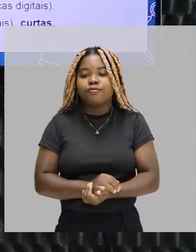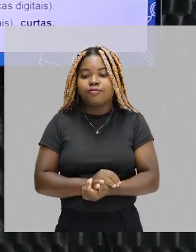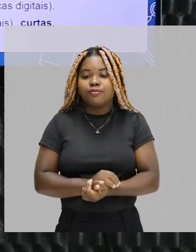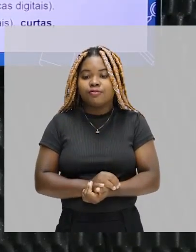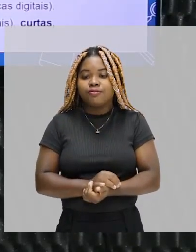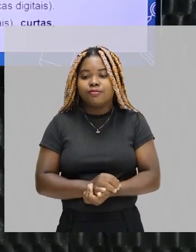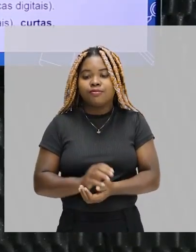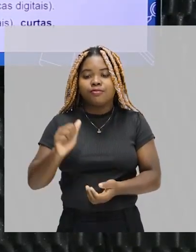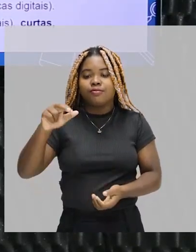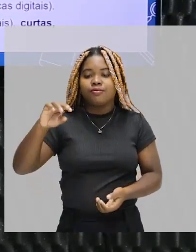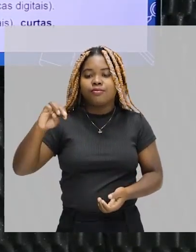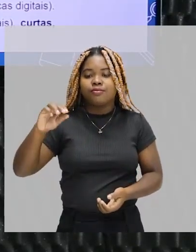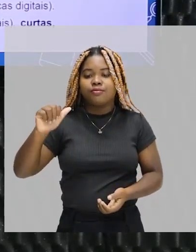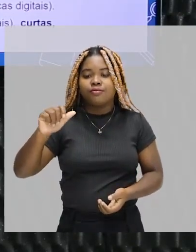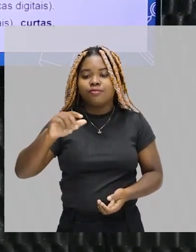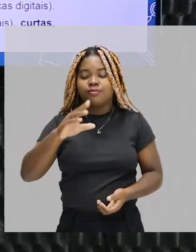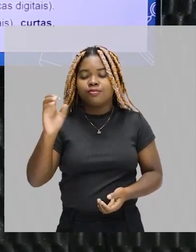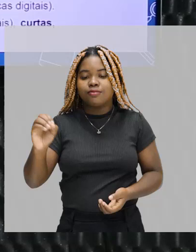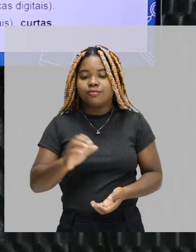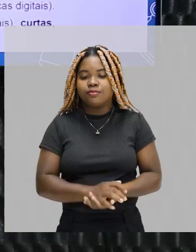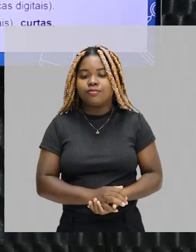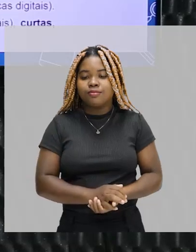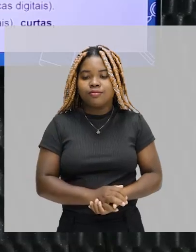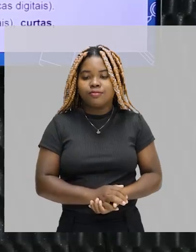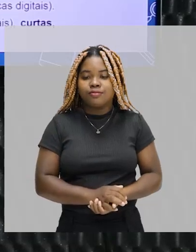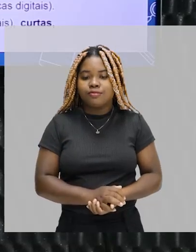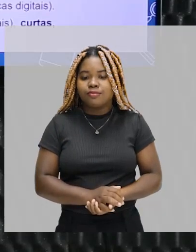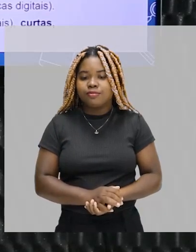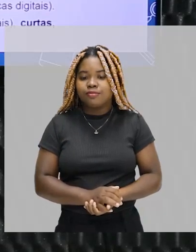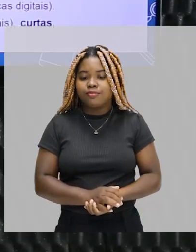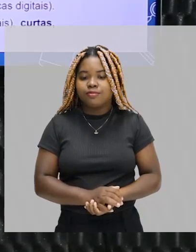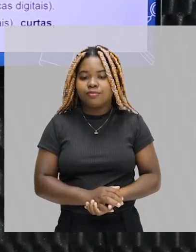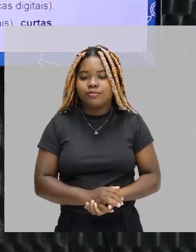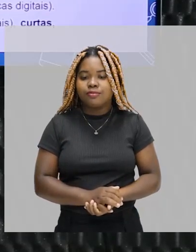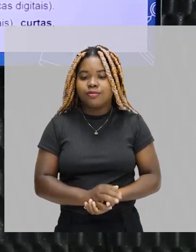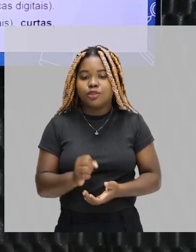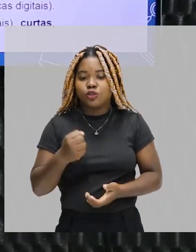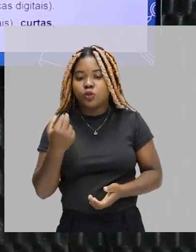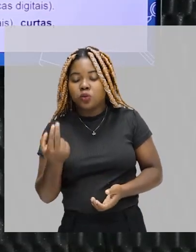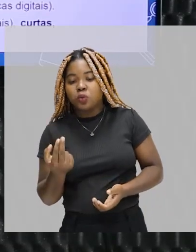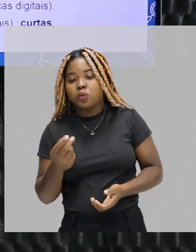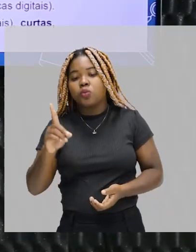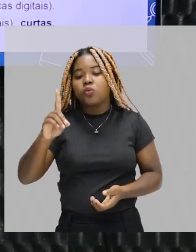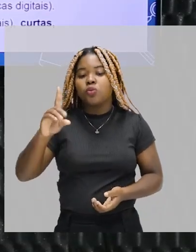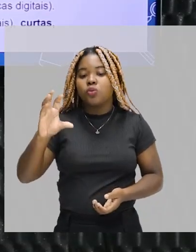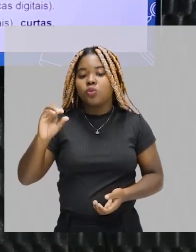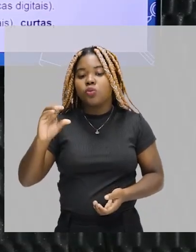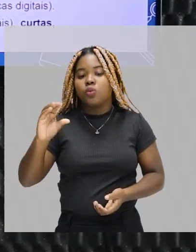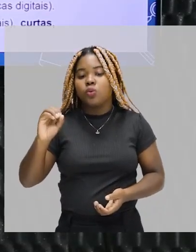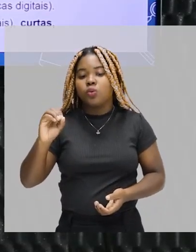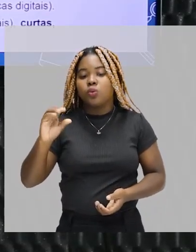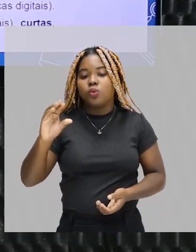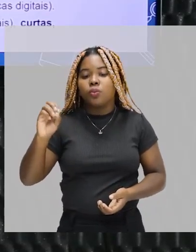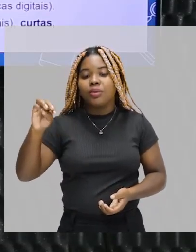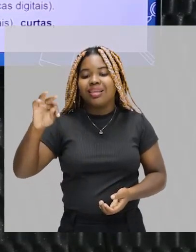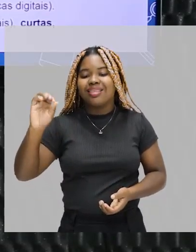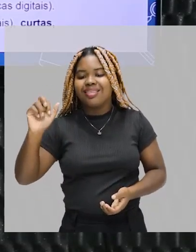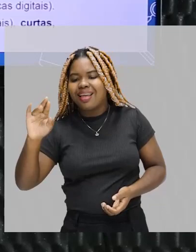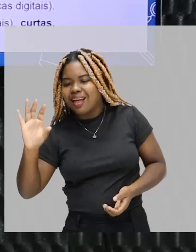animações, criados por desenhos, desenhos realmente à mão livre, artísticos, ou por estruturas digitais.